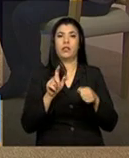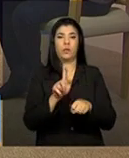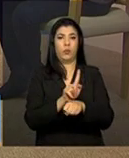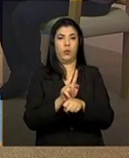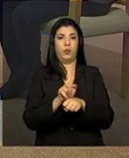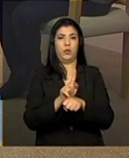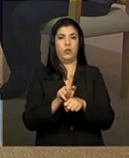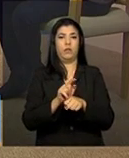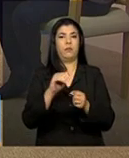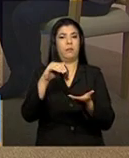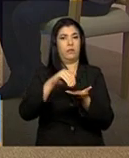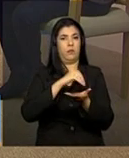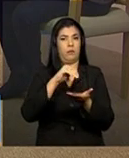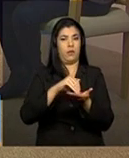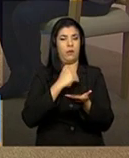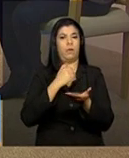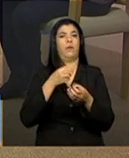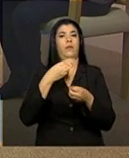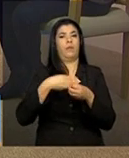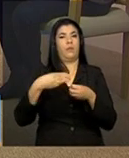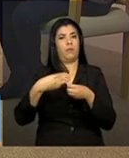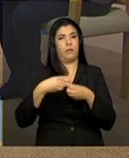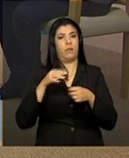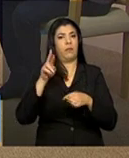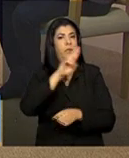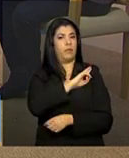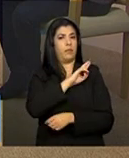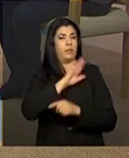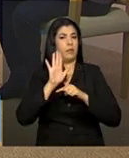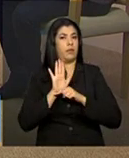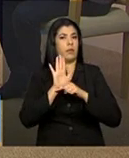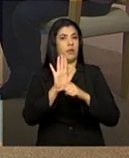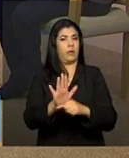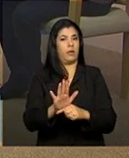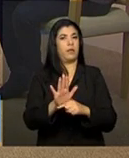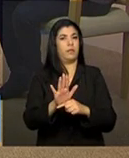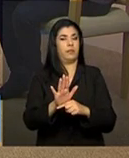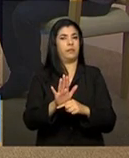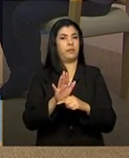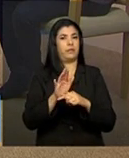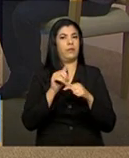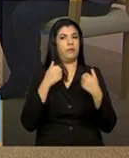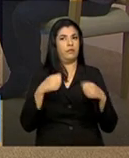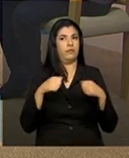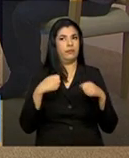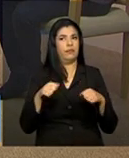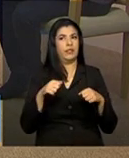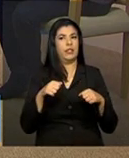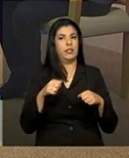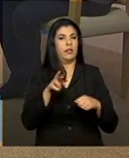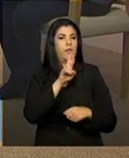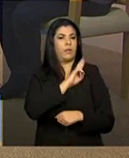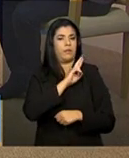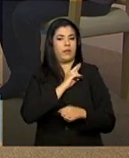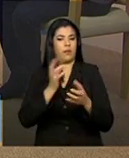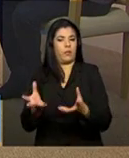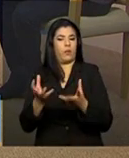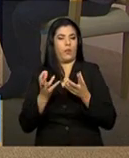municipal, o secretário municipal de assistência, tome para si a condução desse processo, que não fique uma coisa solta. Então,